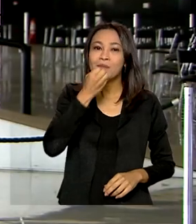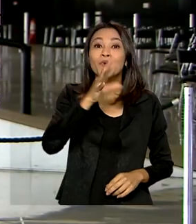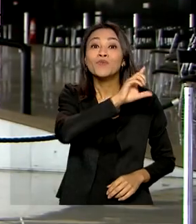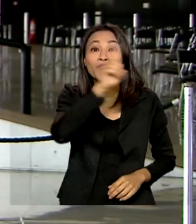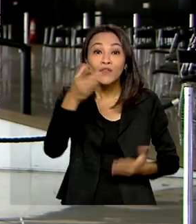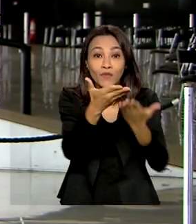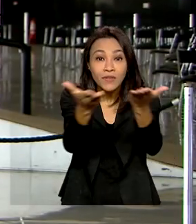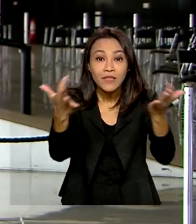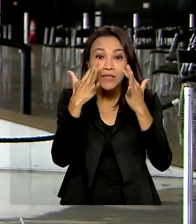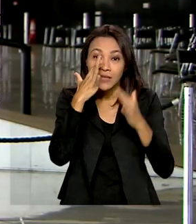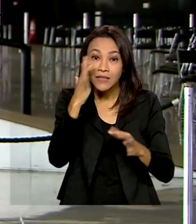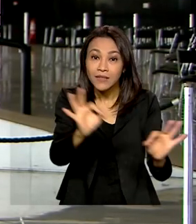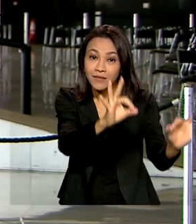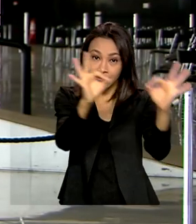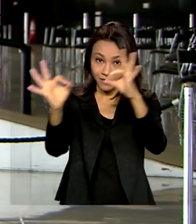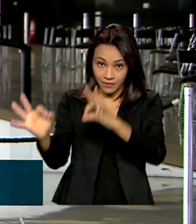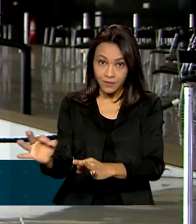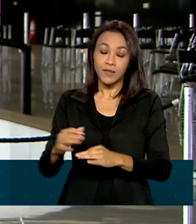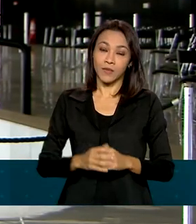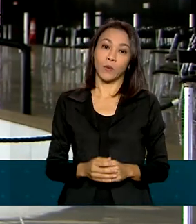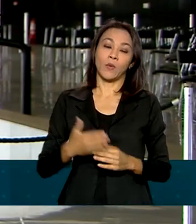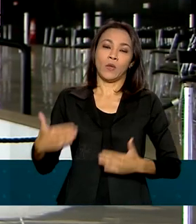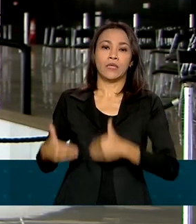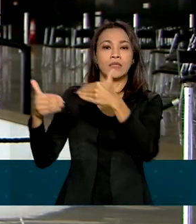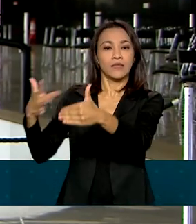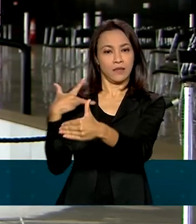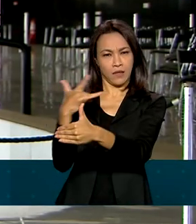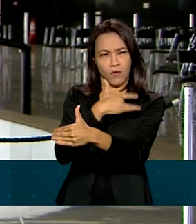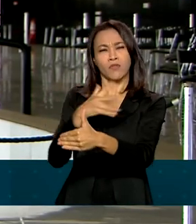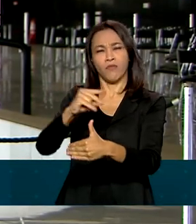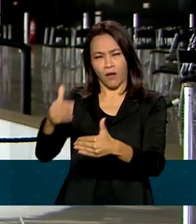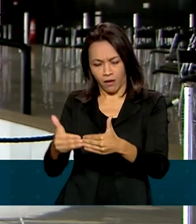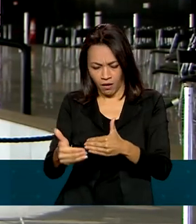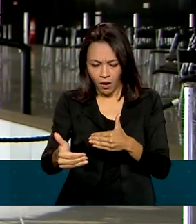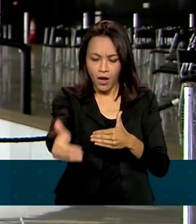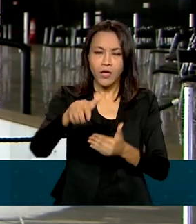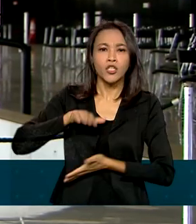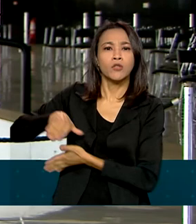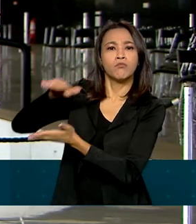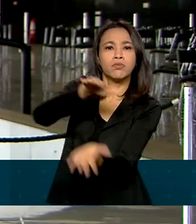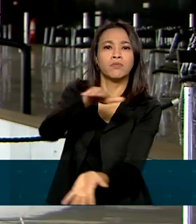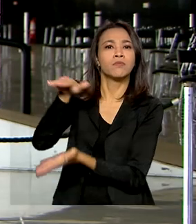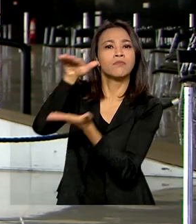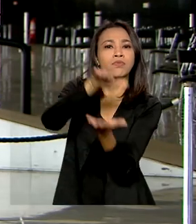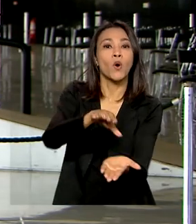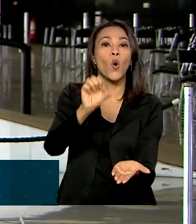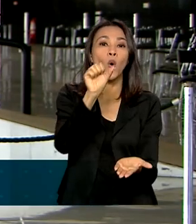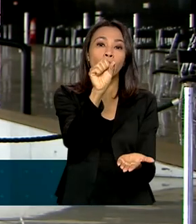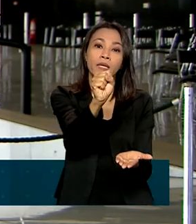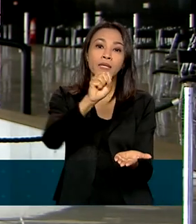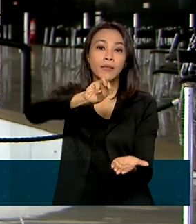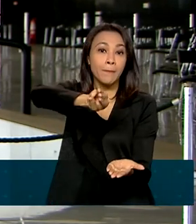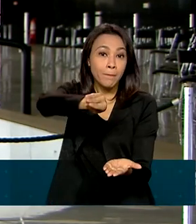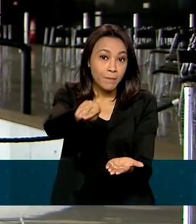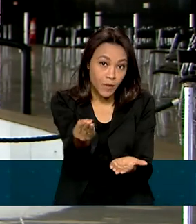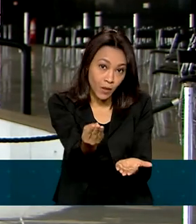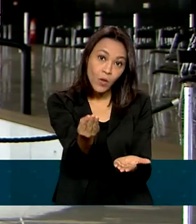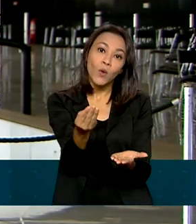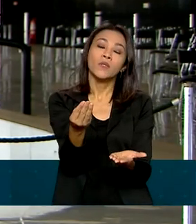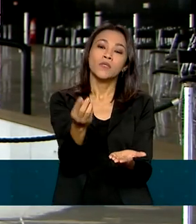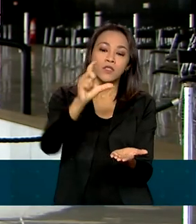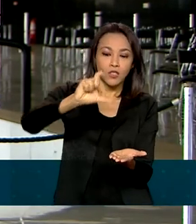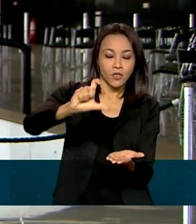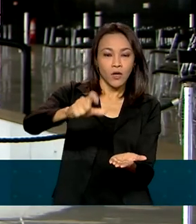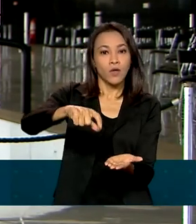todos que nos acompanham. O Ministério da Saúde vai distribuir cerca de 80 milhões de doses da vacina contra a gripe